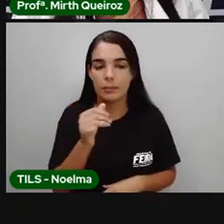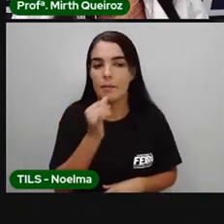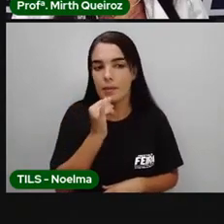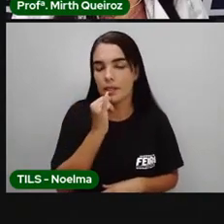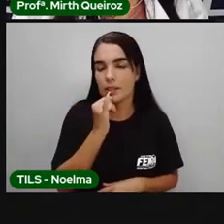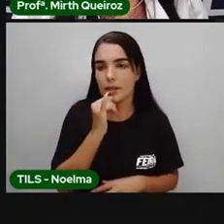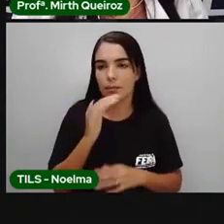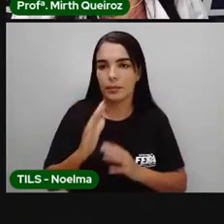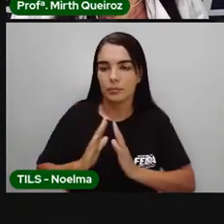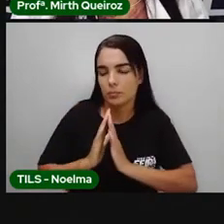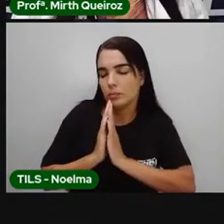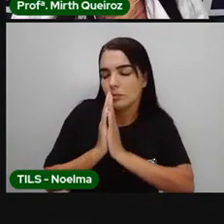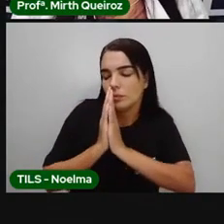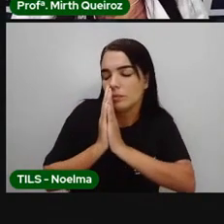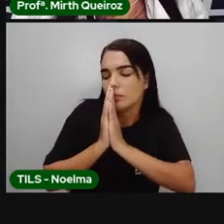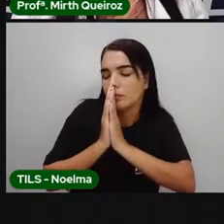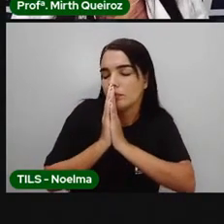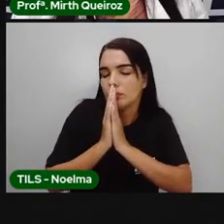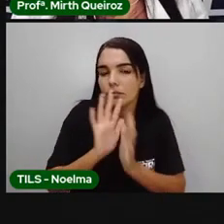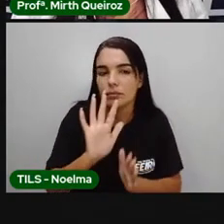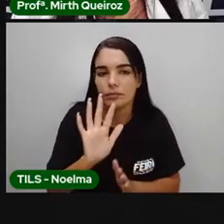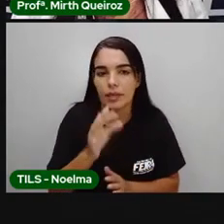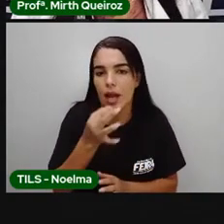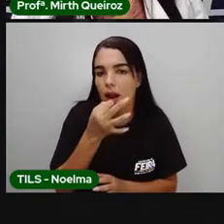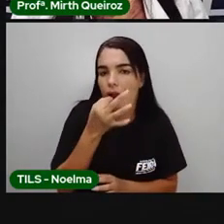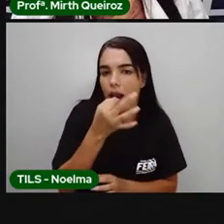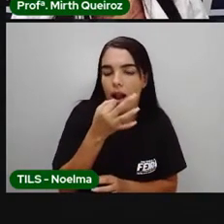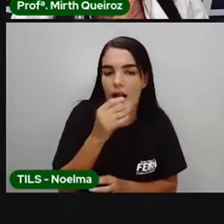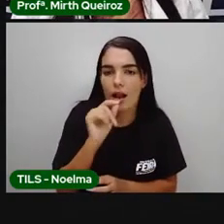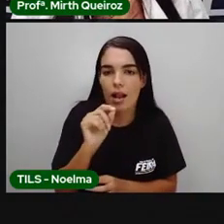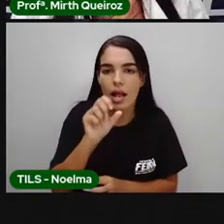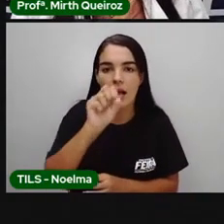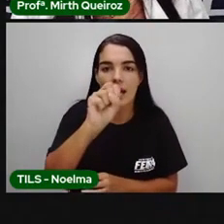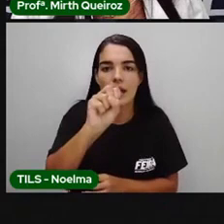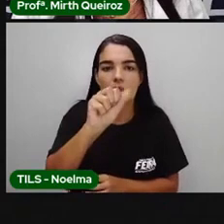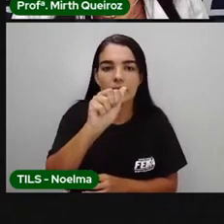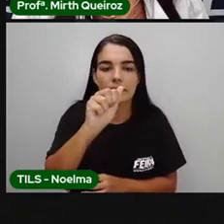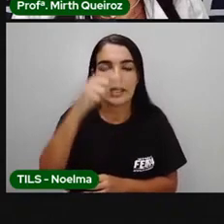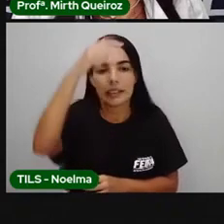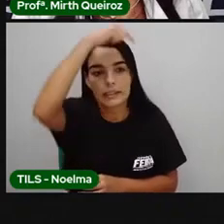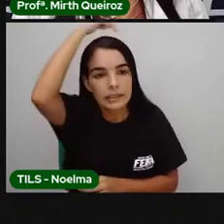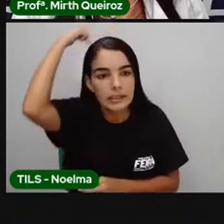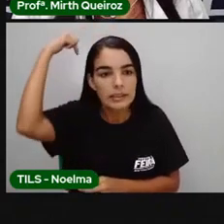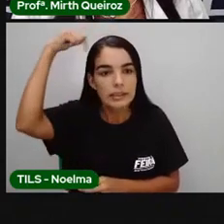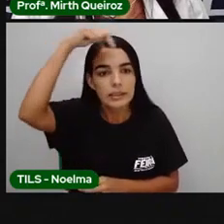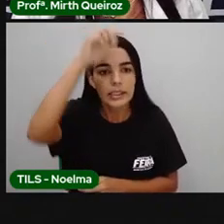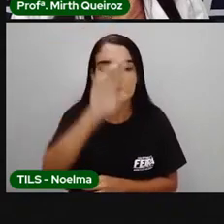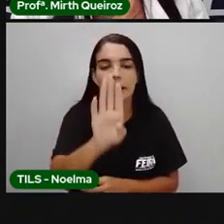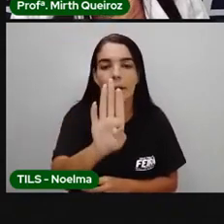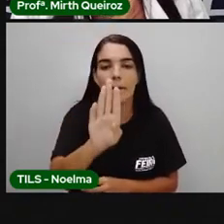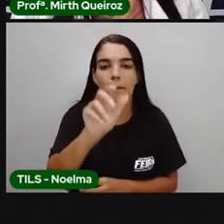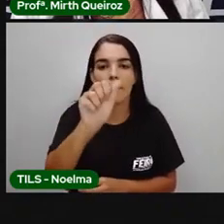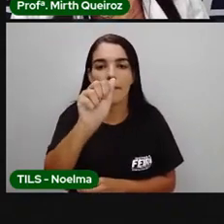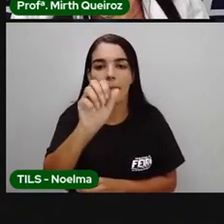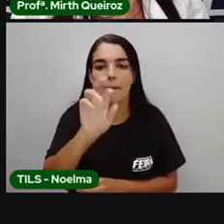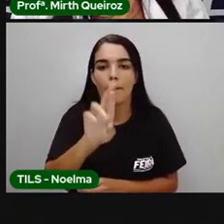quando eles rezavam a língua, em sua língua para Santa Bárbara, estavam, na verdade, cultuando